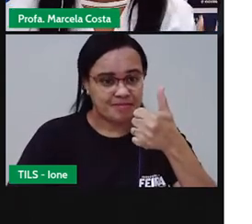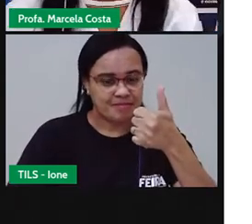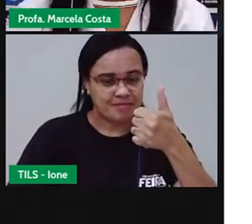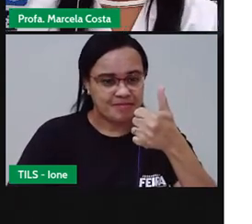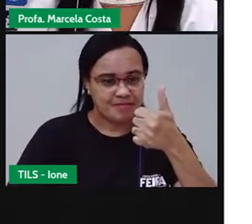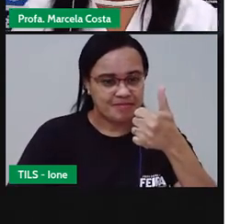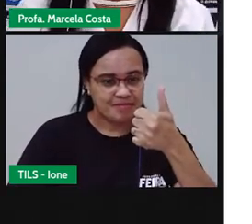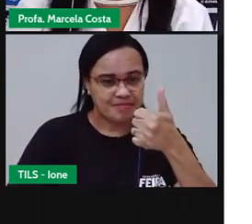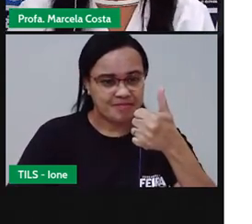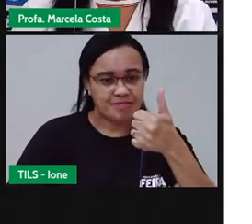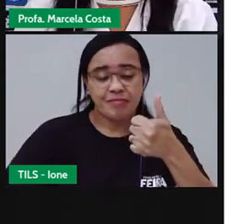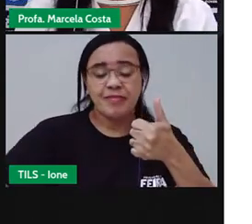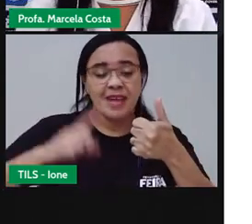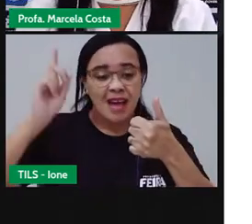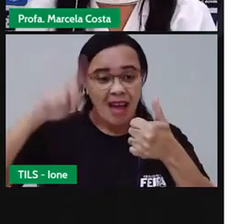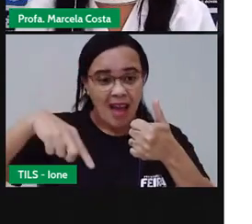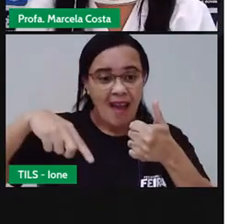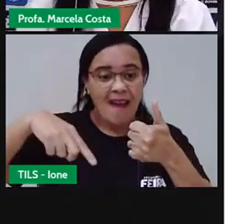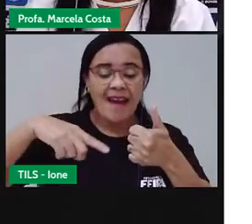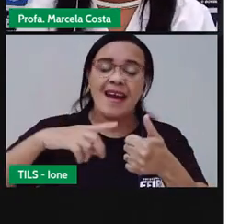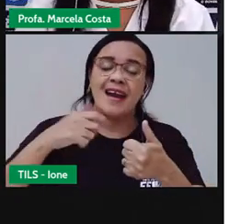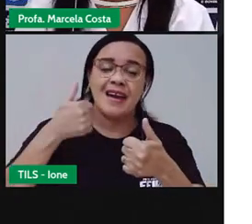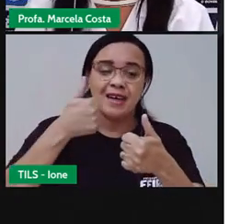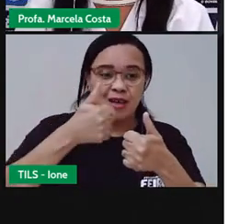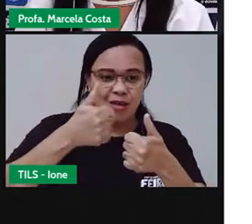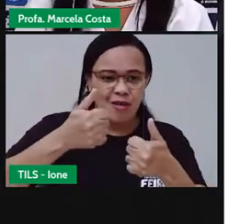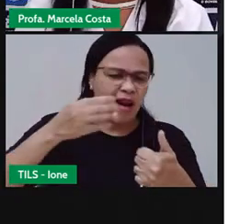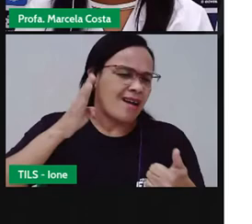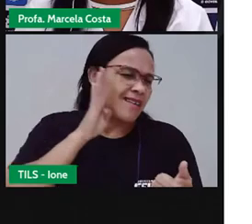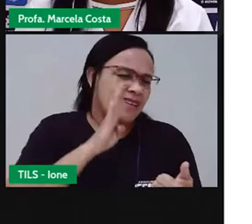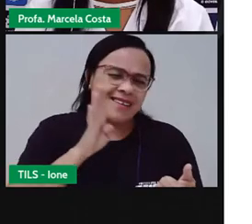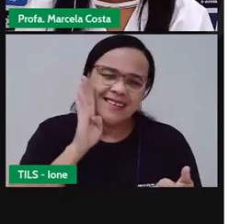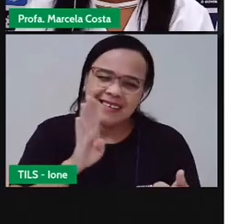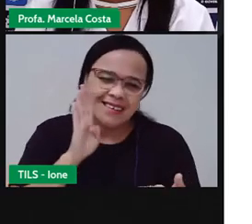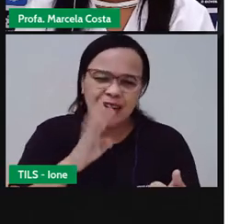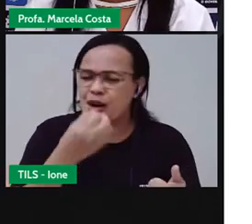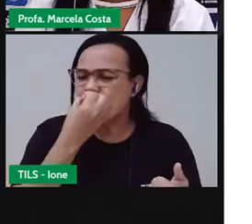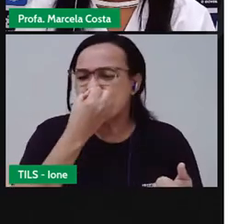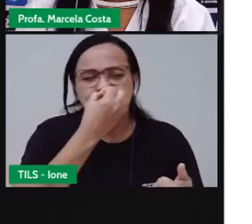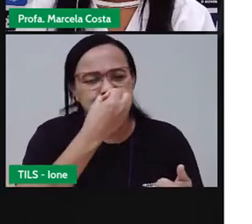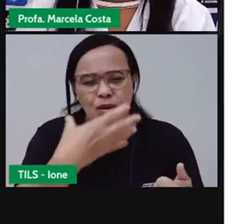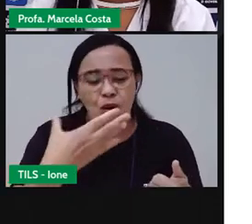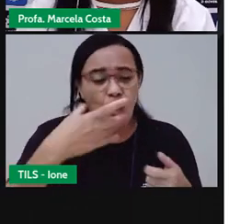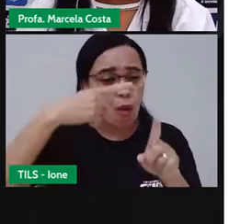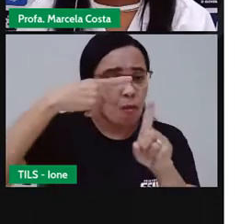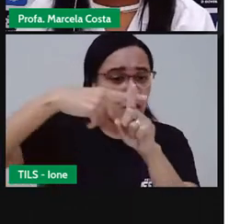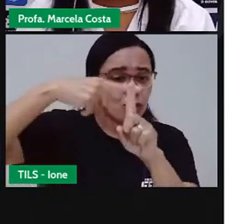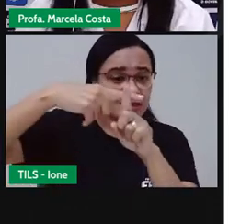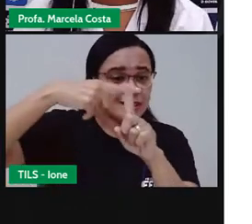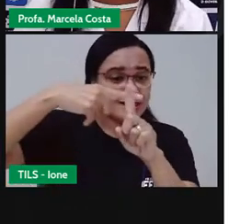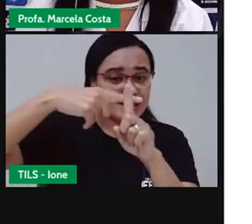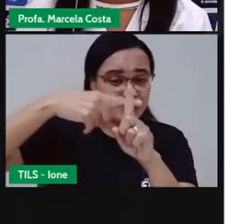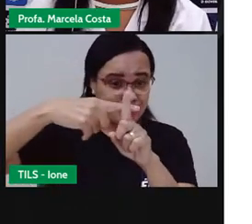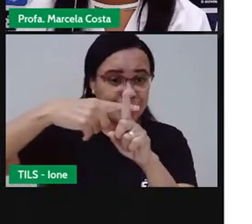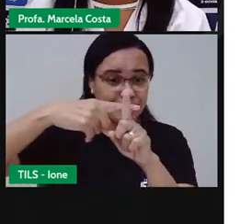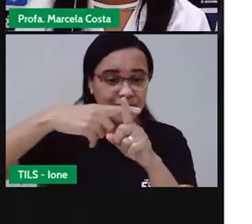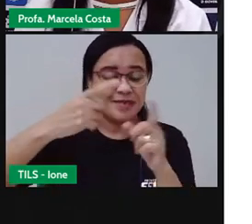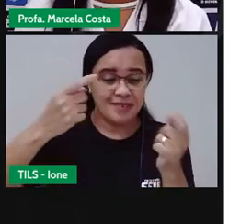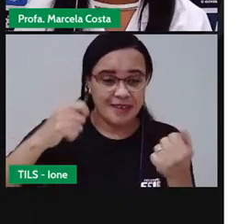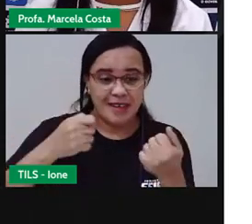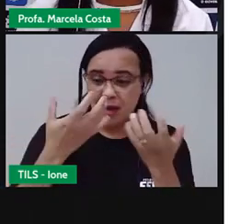É o símbolo de positivo, né? De legal, de positivo, que é feito com as mãos.